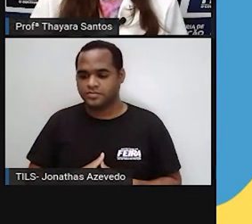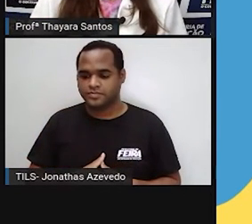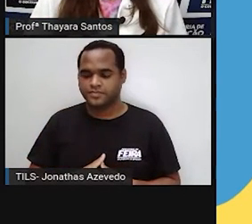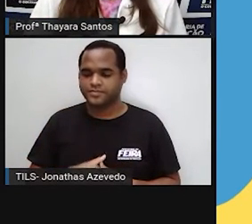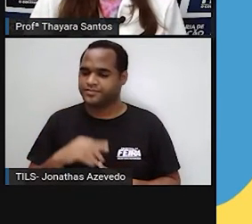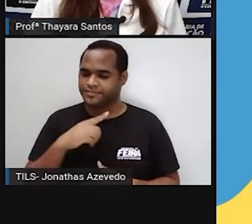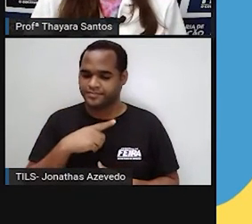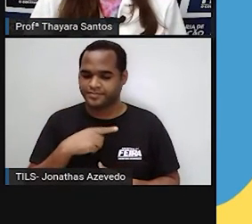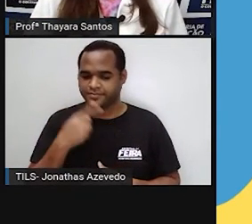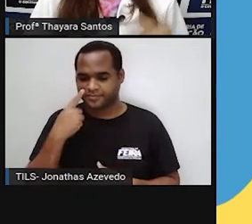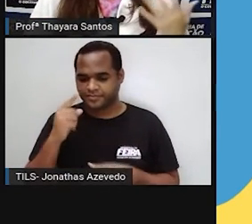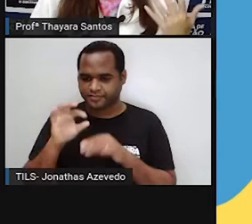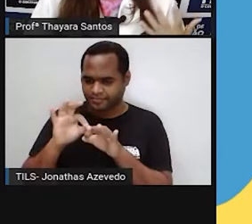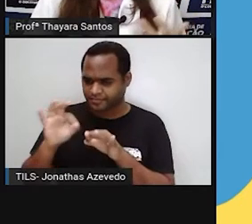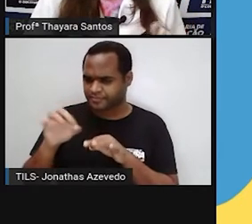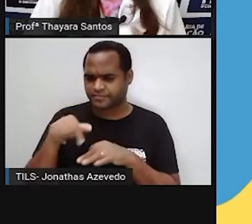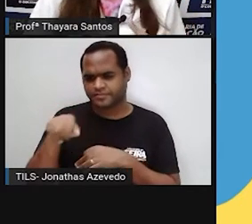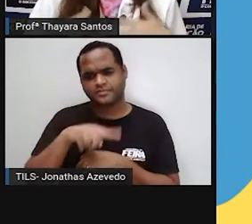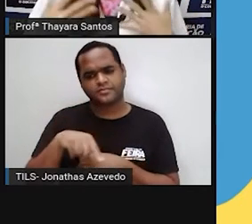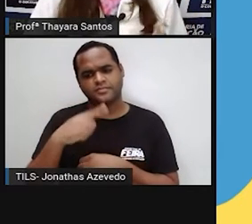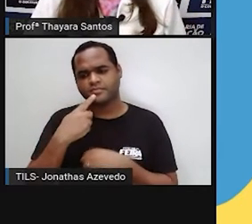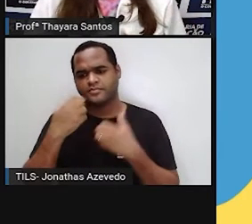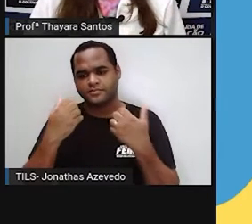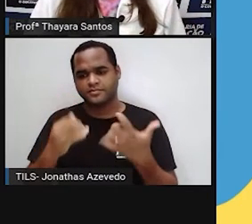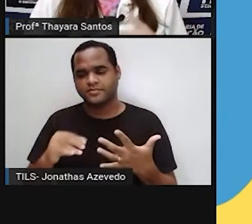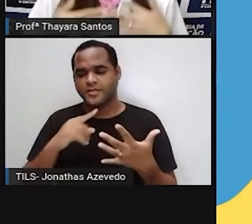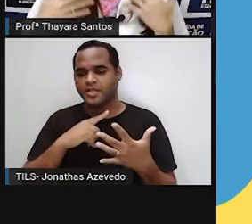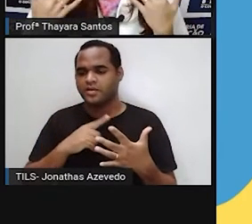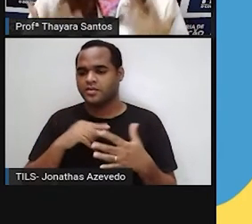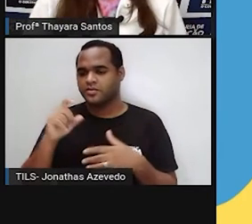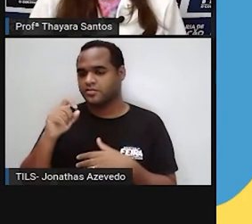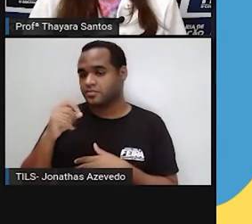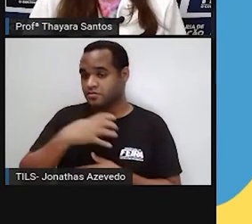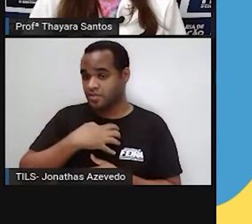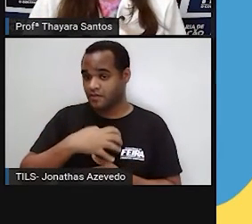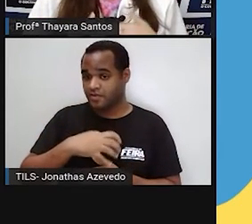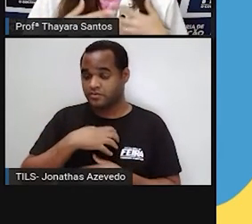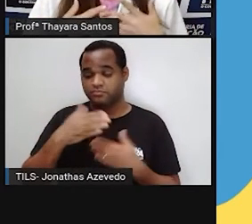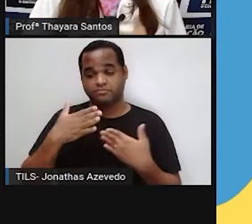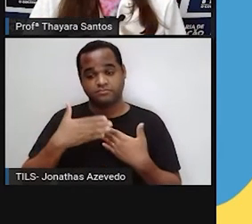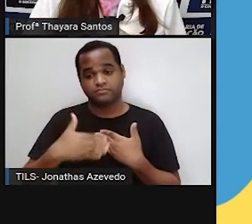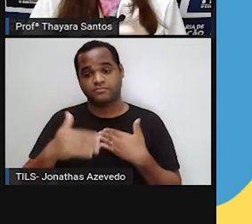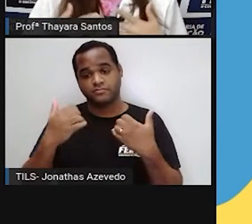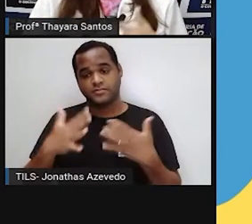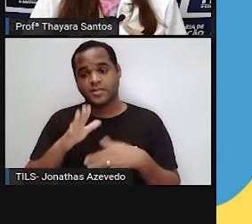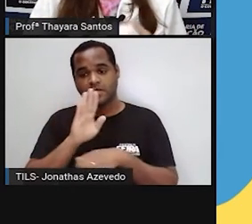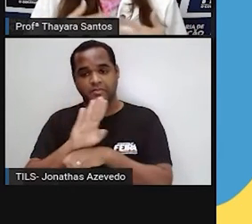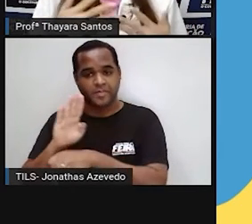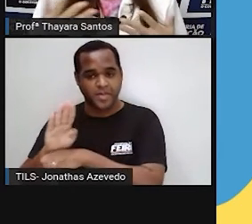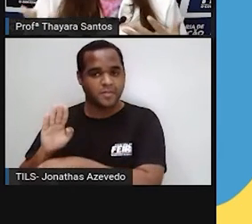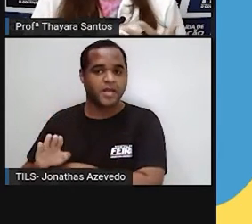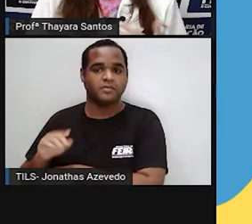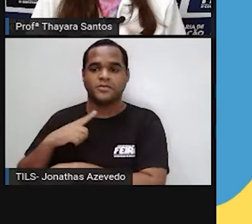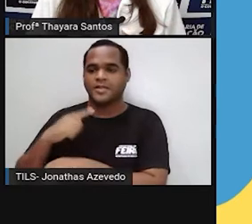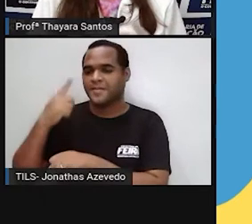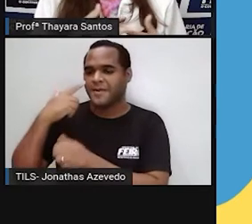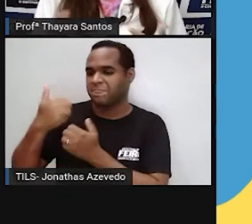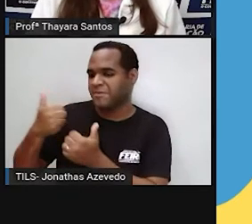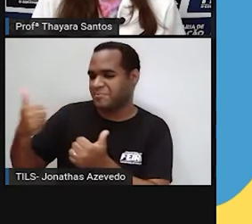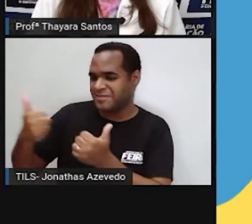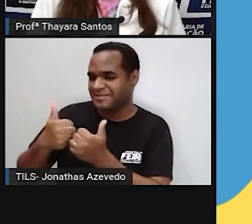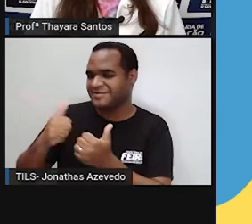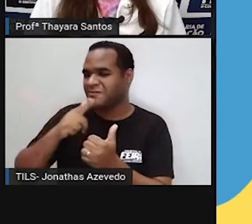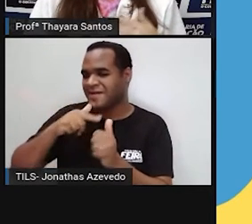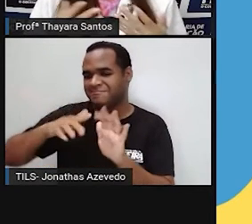distantes da gente, não. Aqui para Salvador a gente já tem a previsão de que nos próximos anos alguns bairros que ficam mais na costa, na